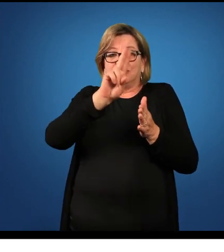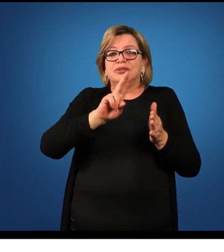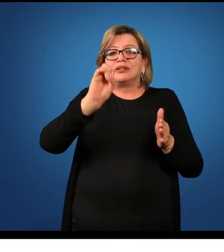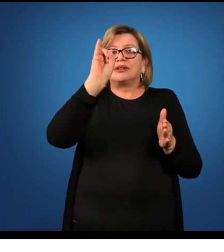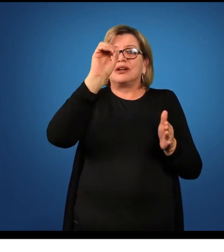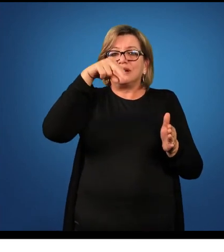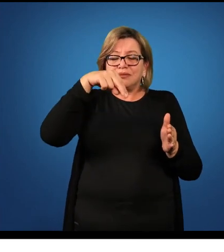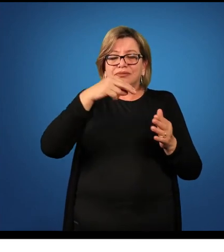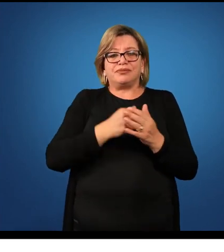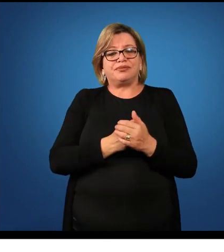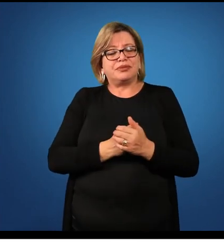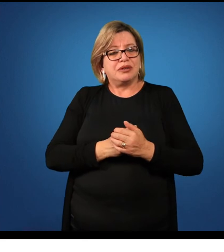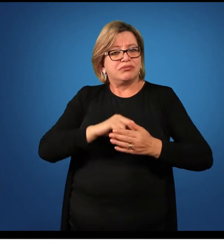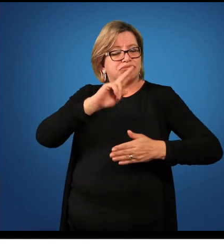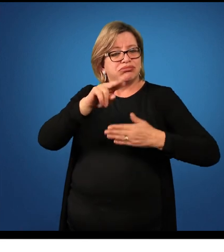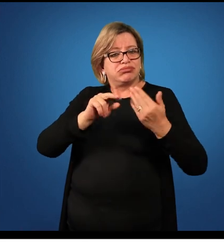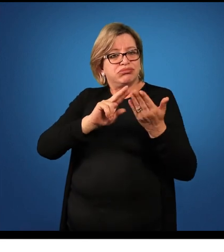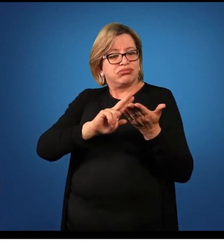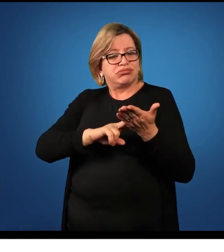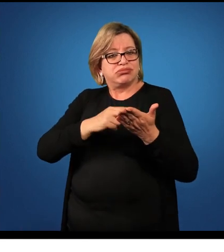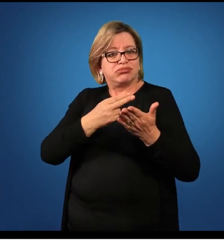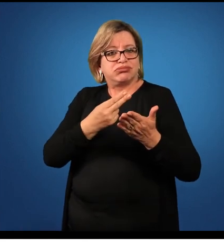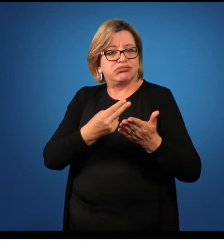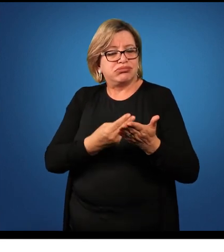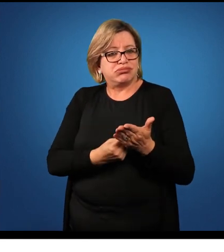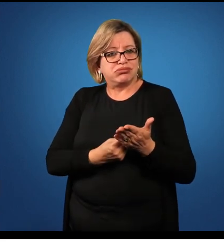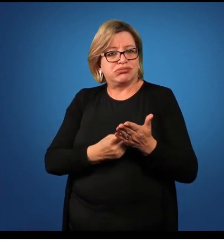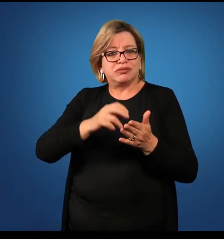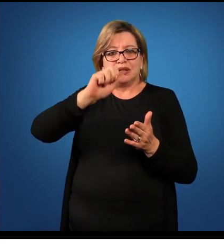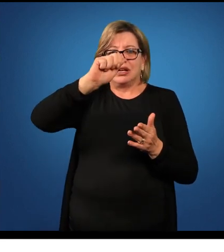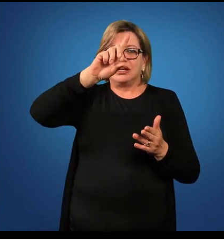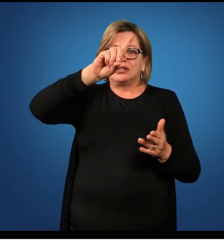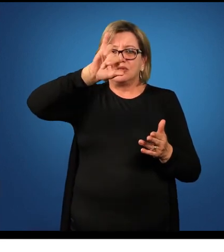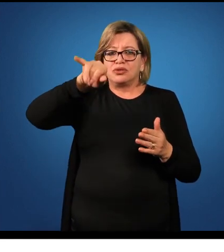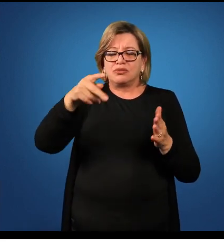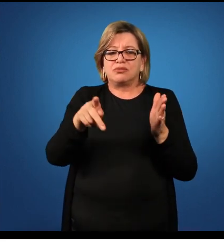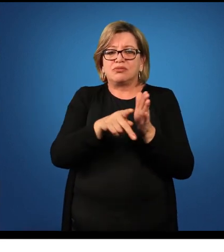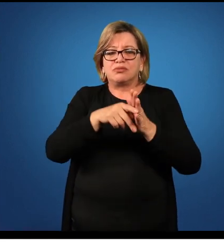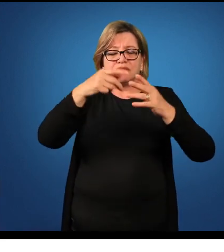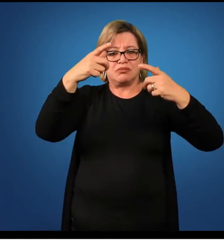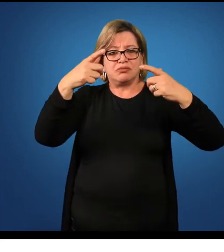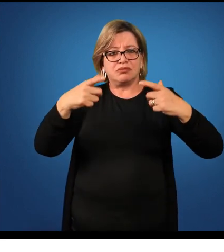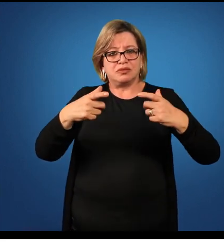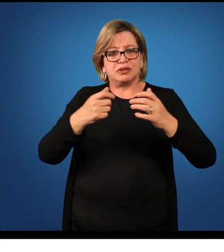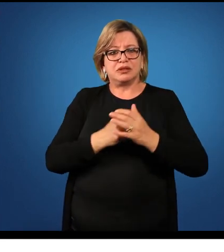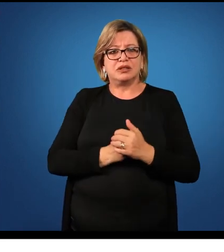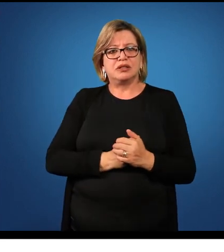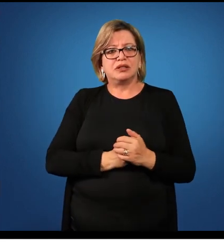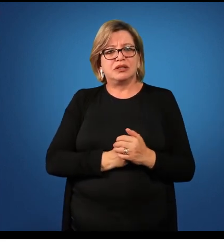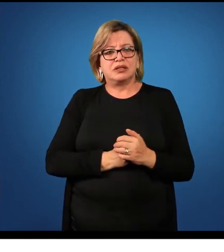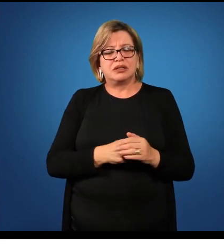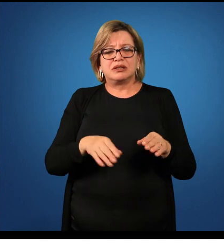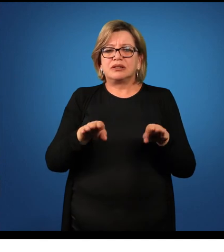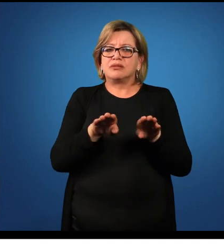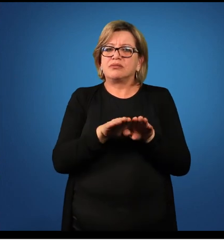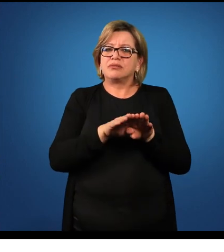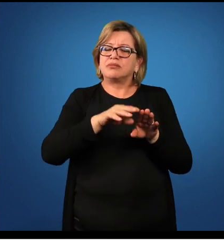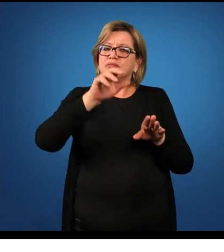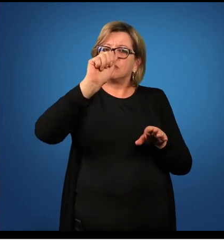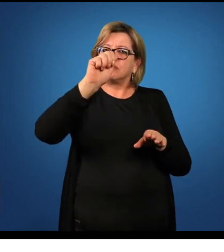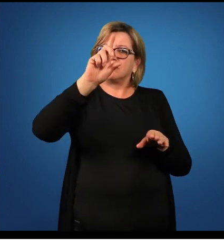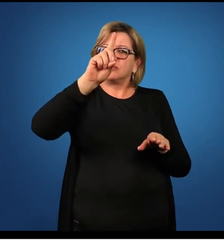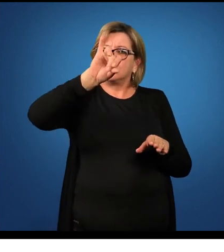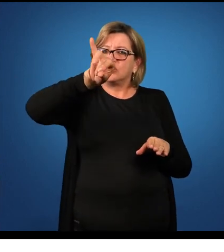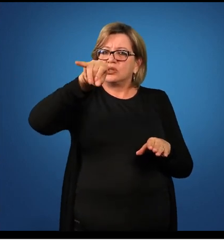traduz o adjunto adverbial de lugar onde o adjunto adverbial